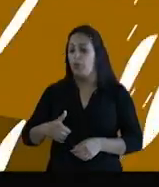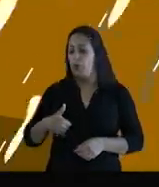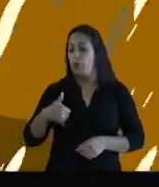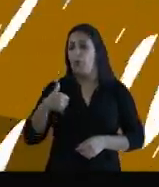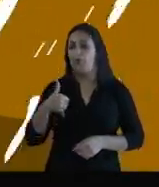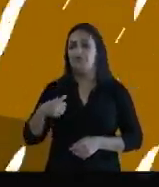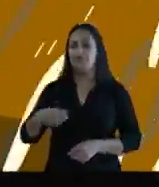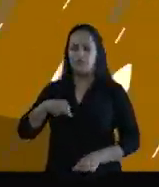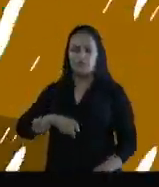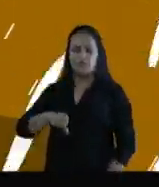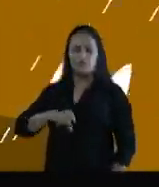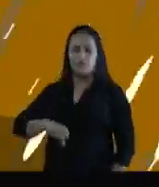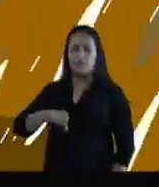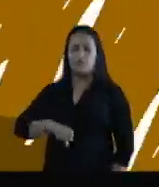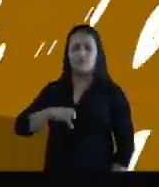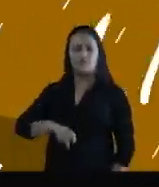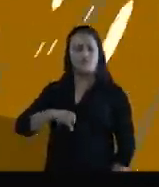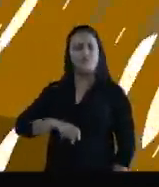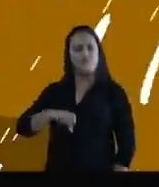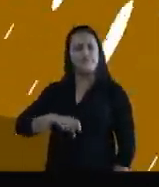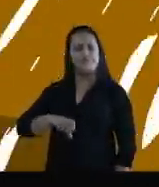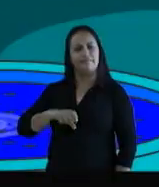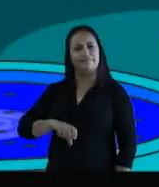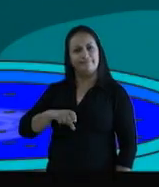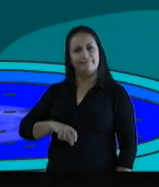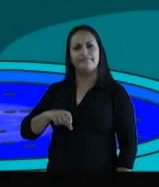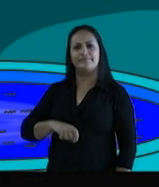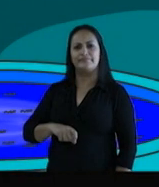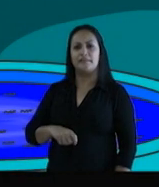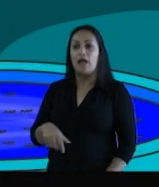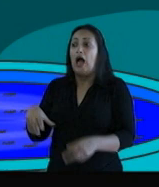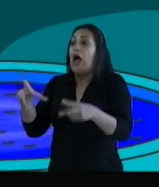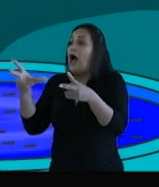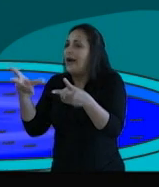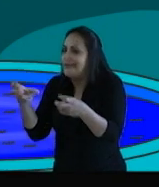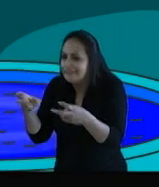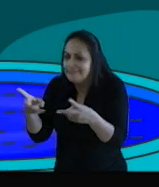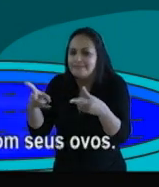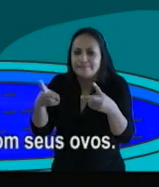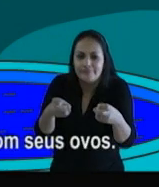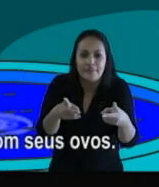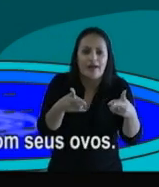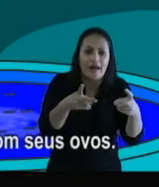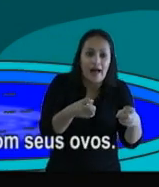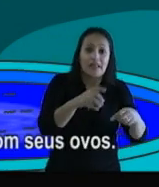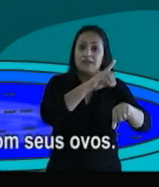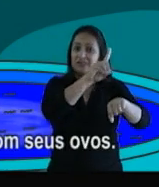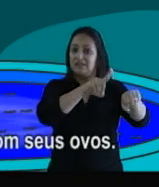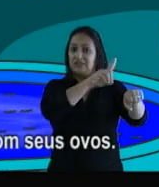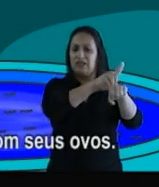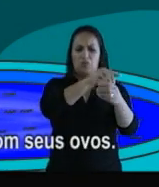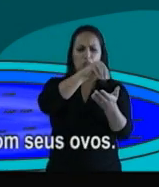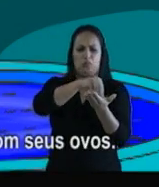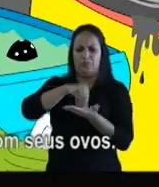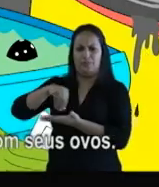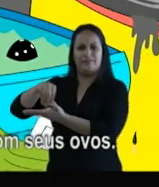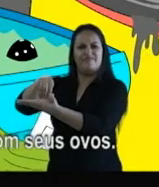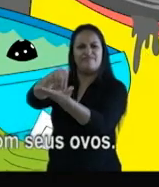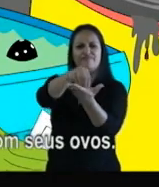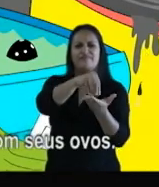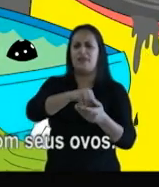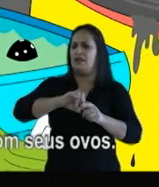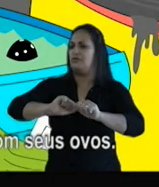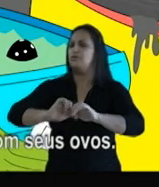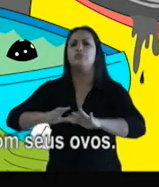Ficava botando de instante em instante. Quando percebeu, a EGIPTE já tinha invadido